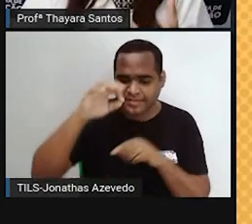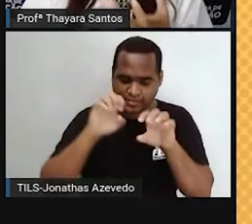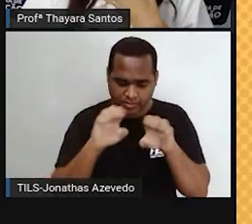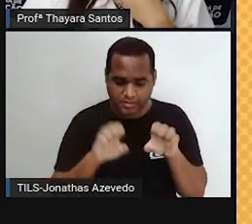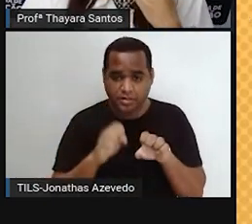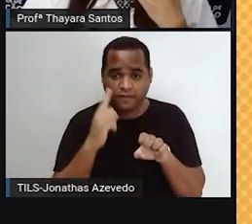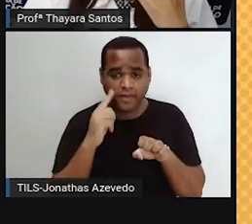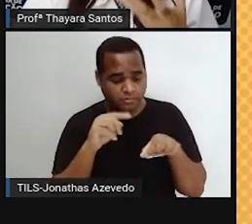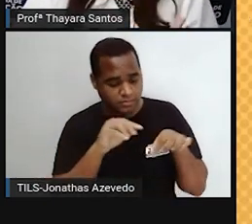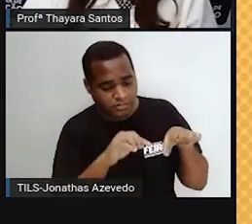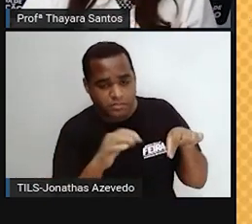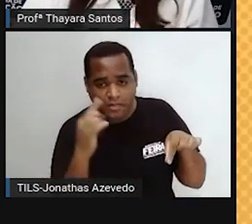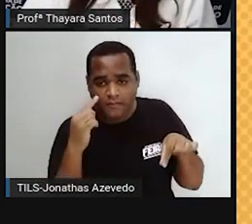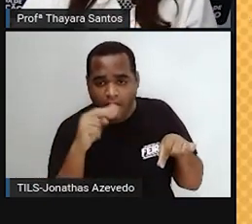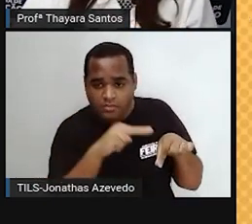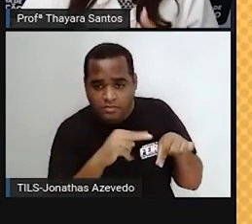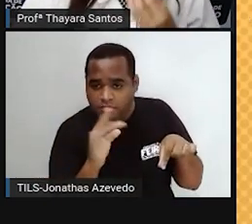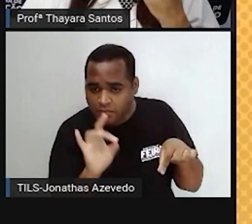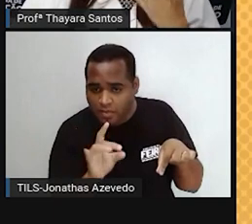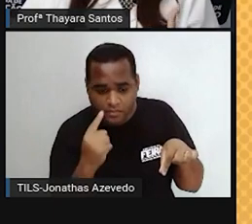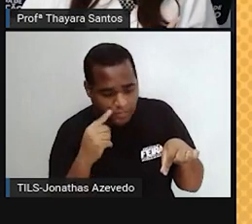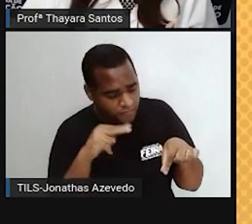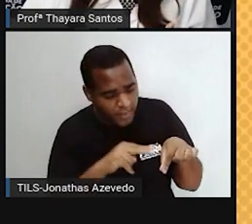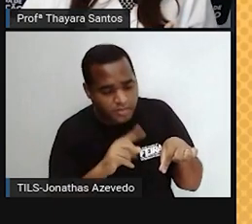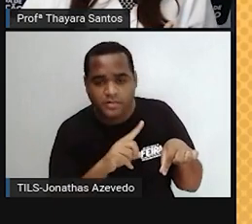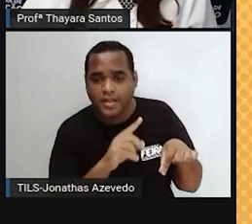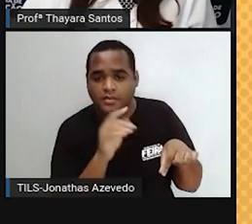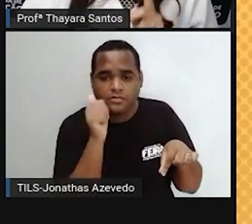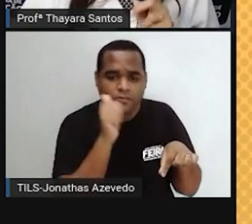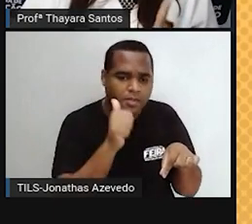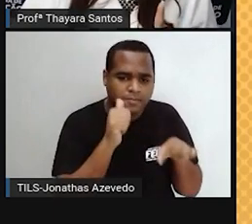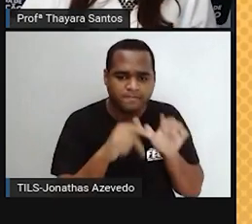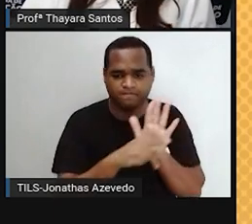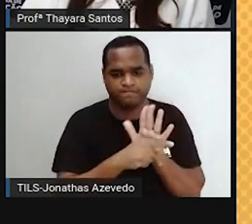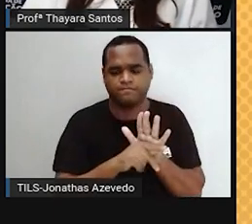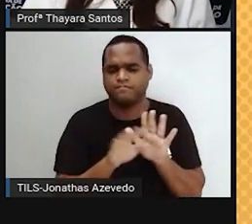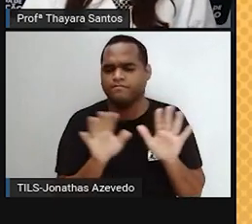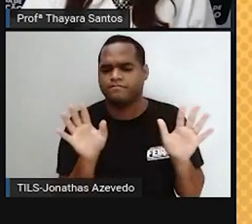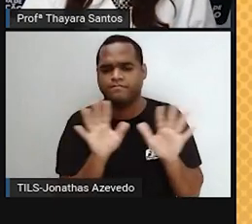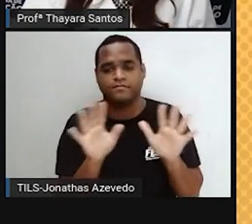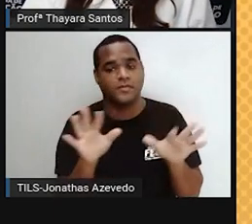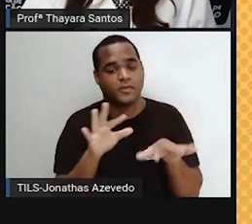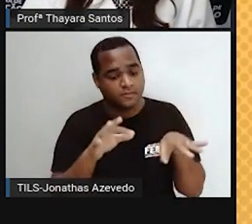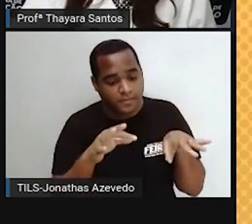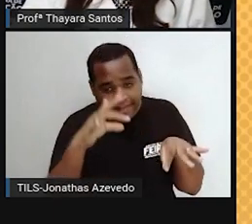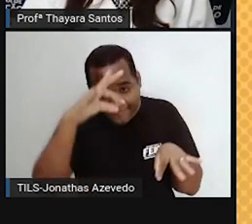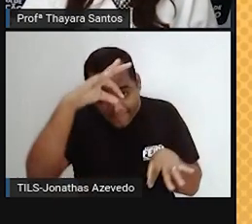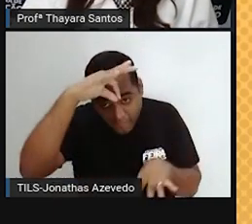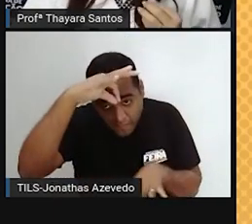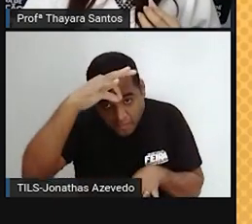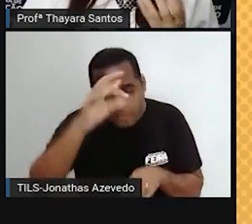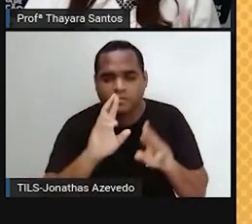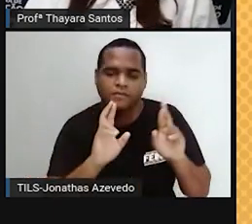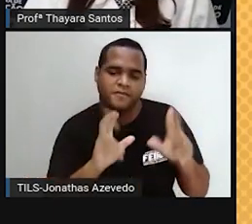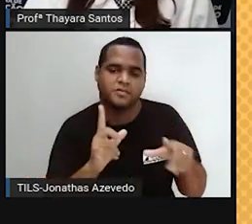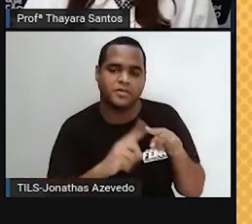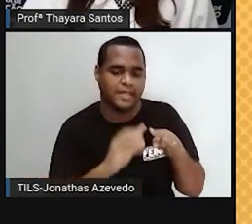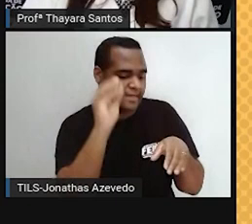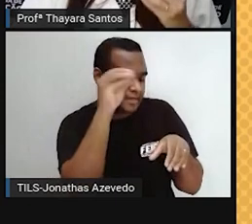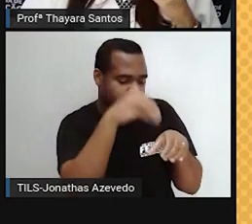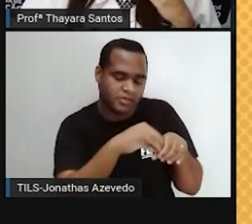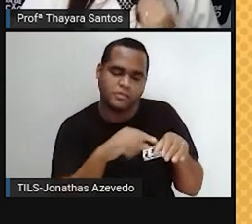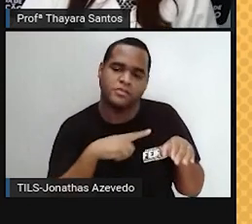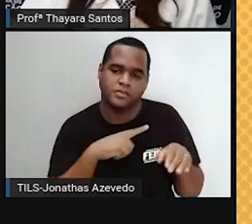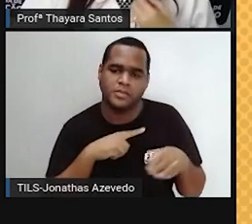externa, aquilo que a gente consegue enxergar dos genitais femininos. Mas não. A vagina é esse canal aqui interno.